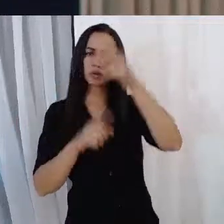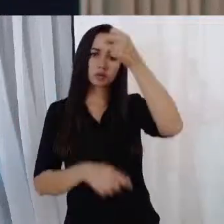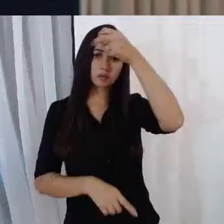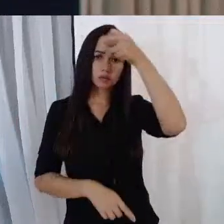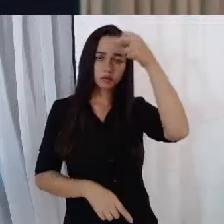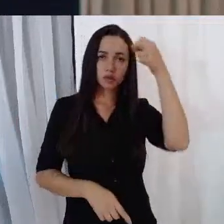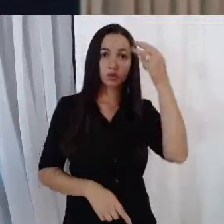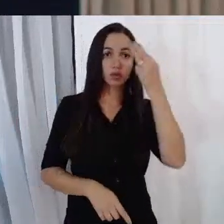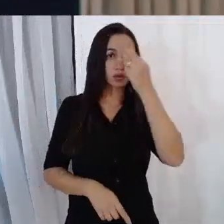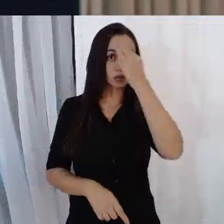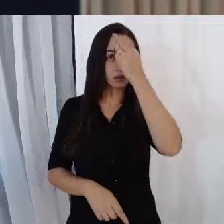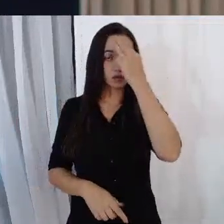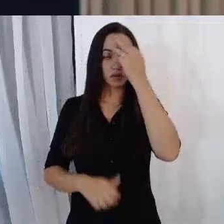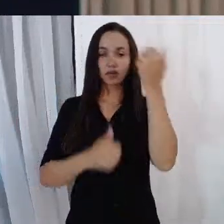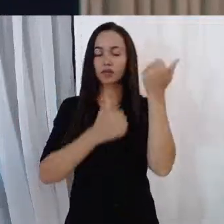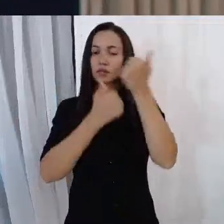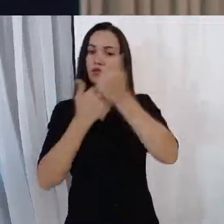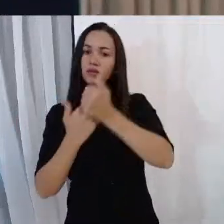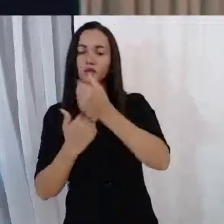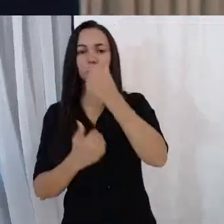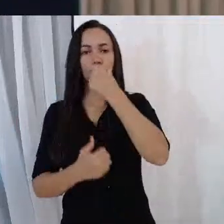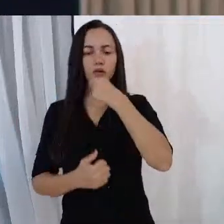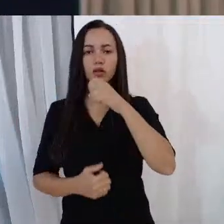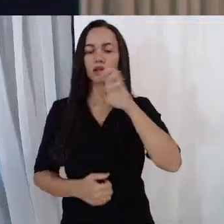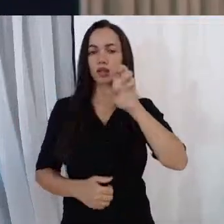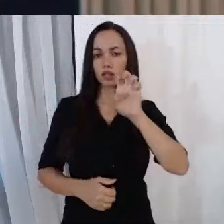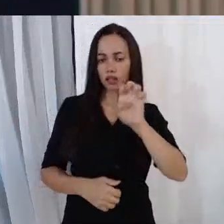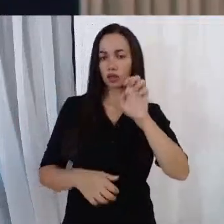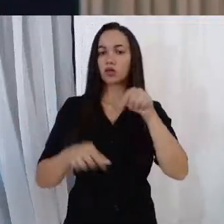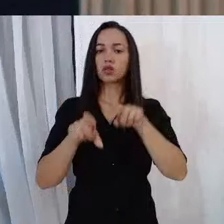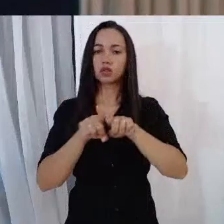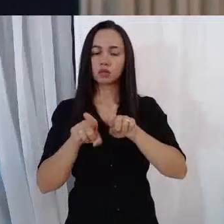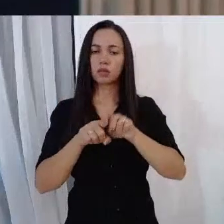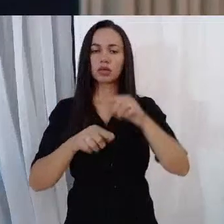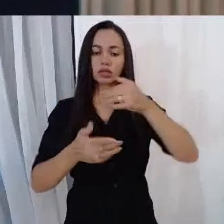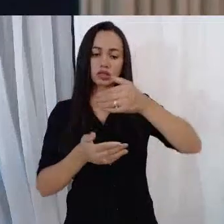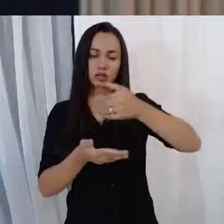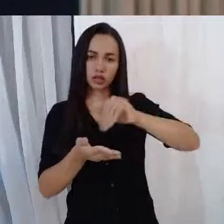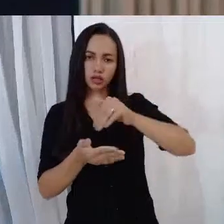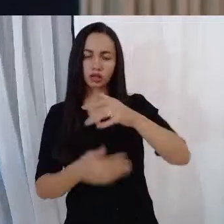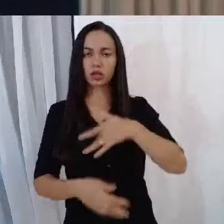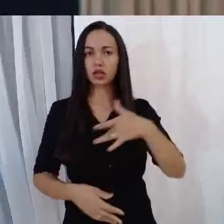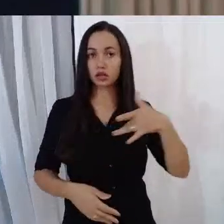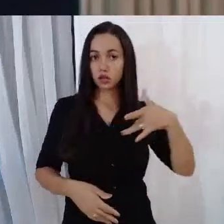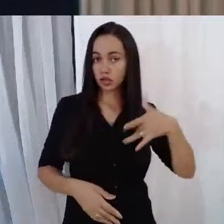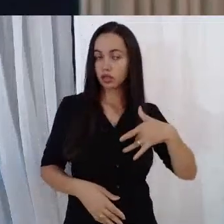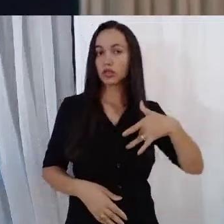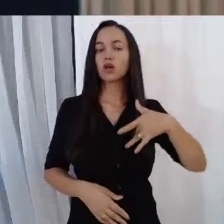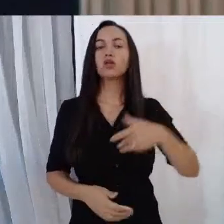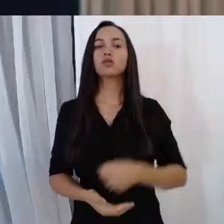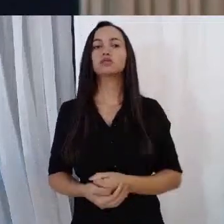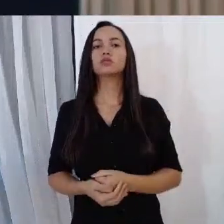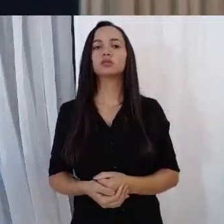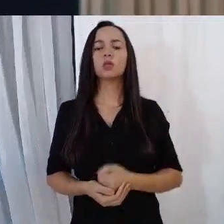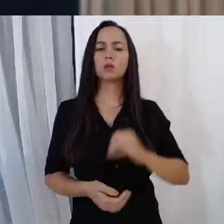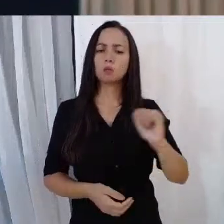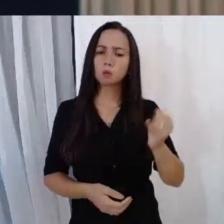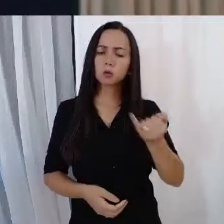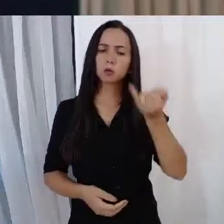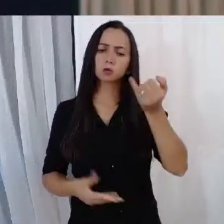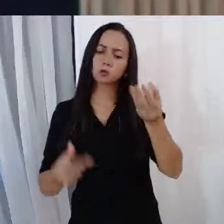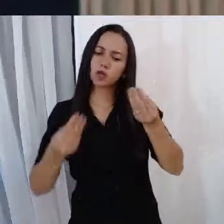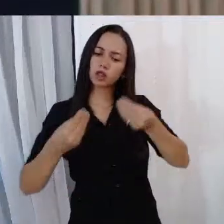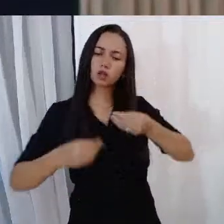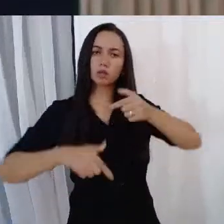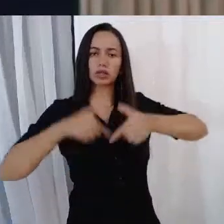Marcondes, ao vice, doutor Edito e ao secretário de Saúde, Jorge Arraes, pela oportunidade de trabalhar na vacinação do Covid-19.